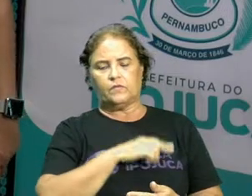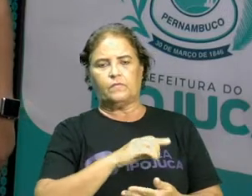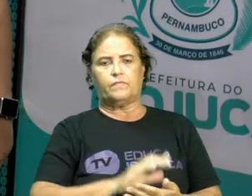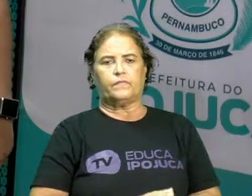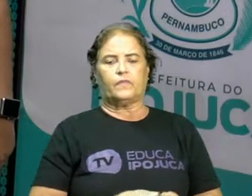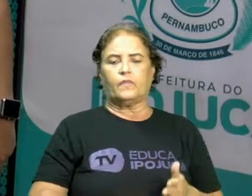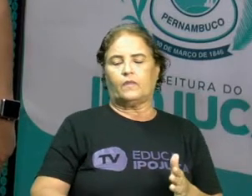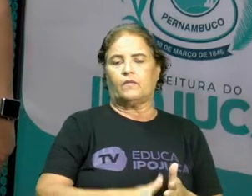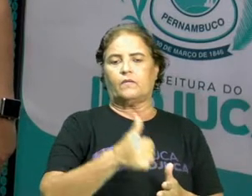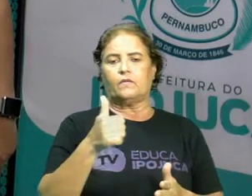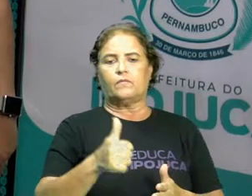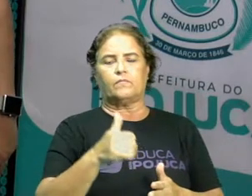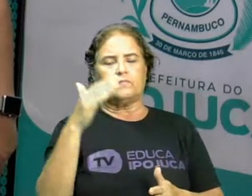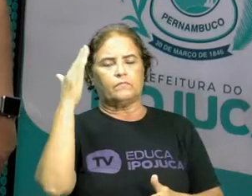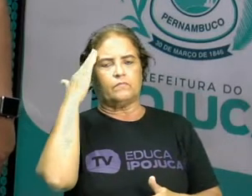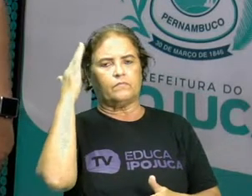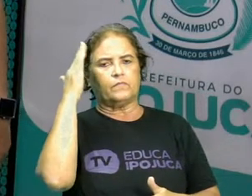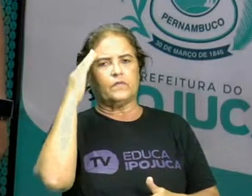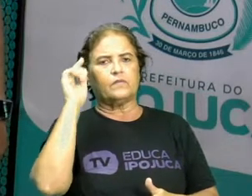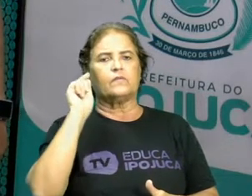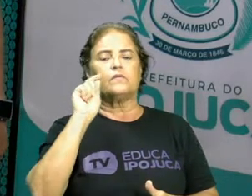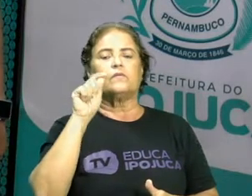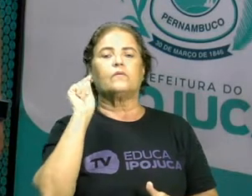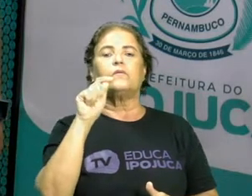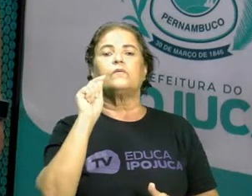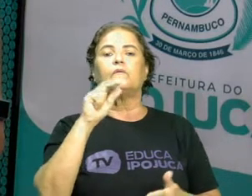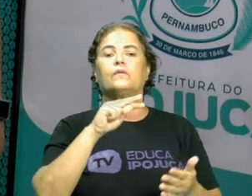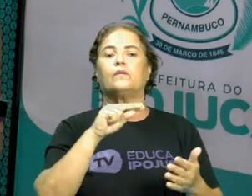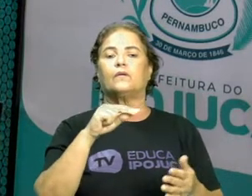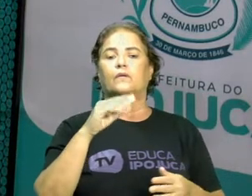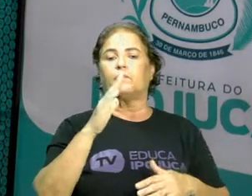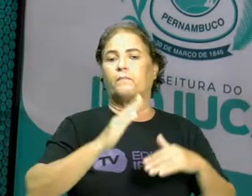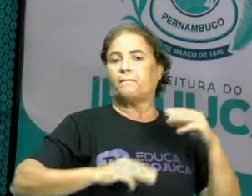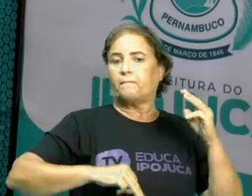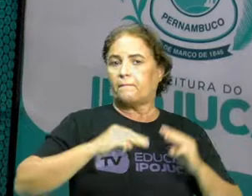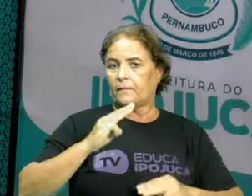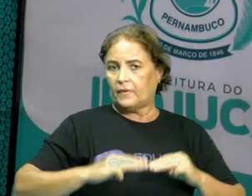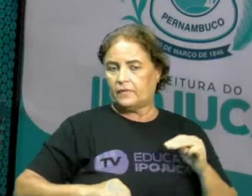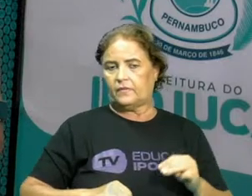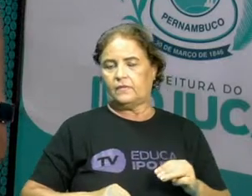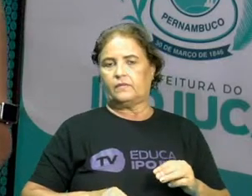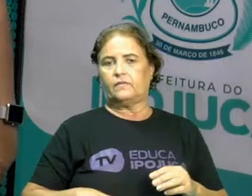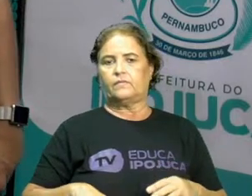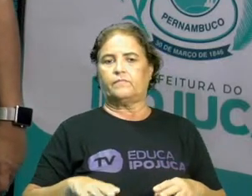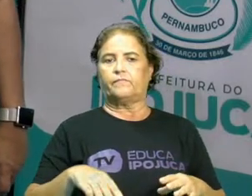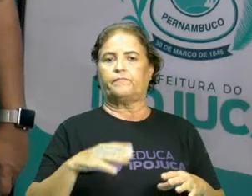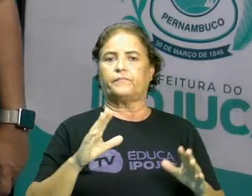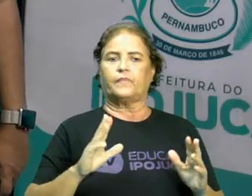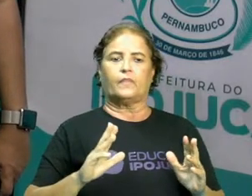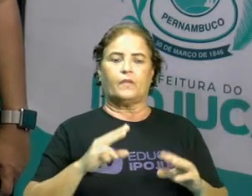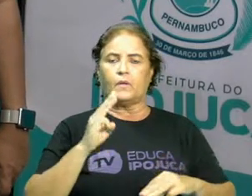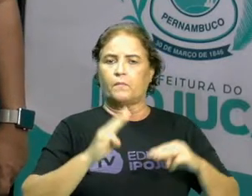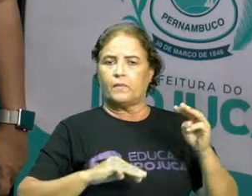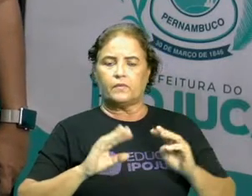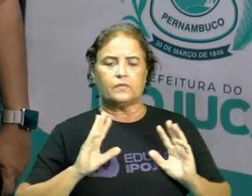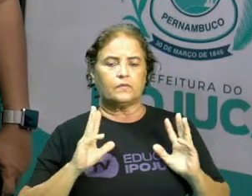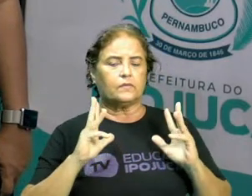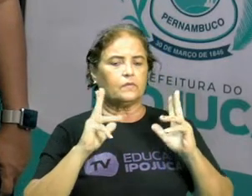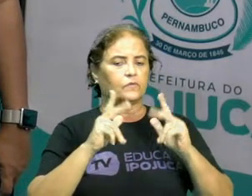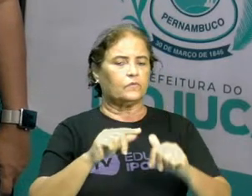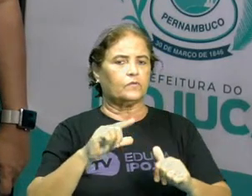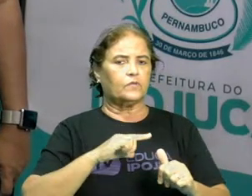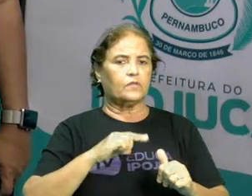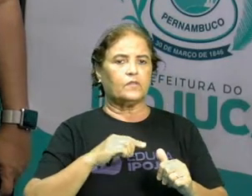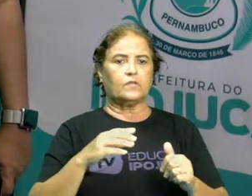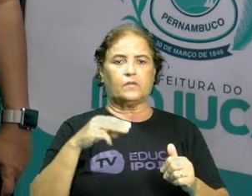Então, o primeiro ponto que a gente tem que entender é o que é matéria. Então matéria é tudo que tem massa